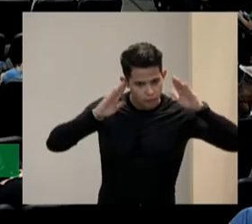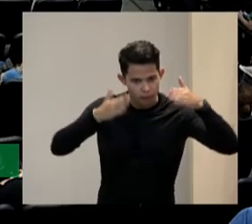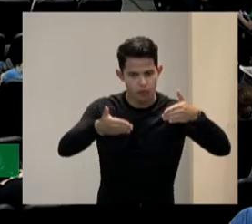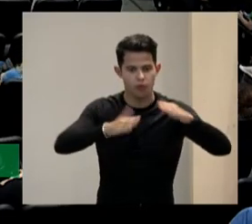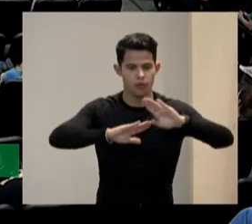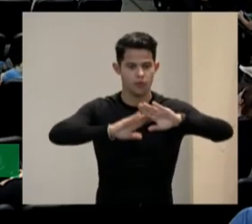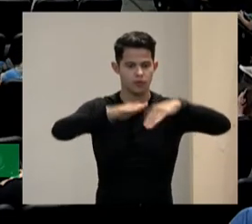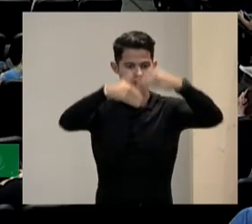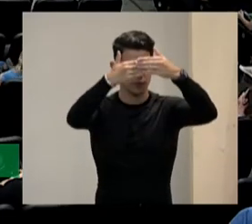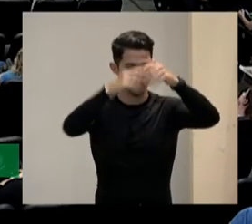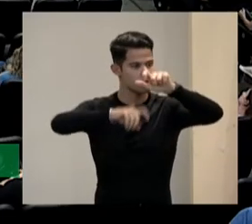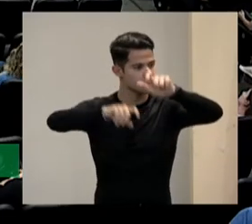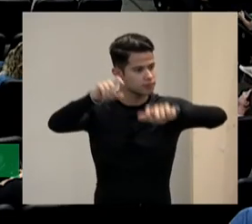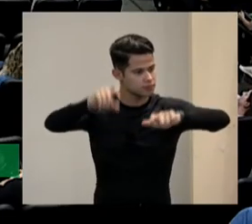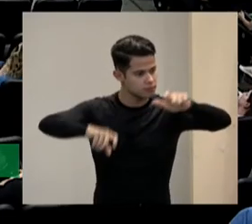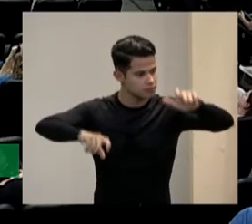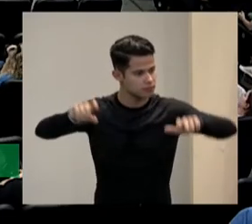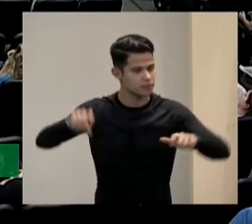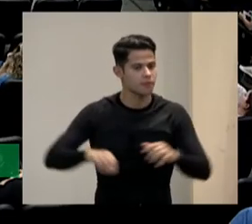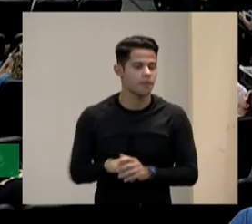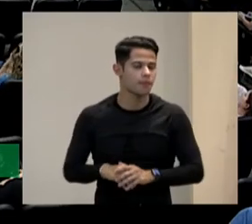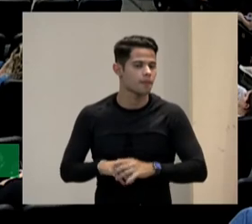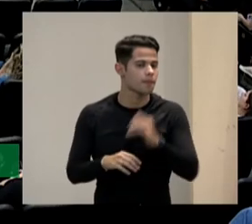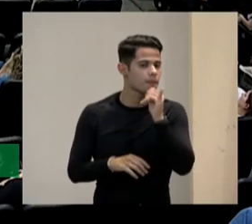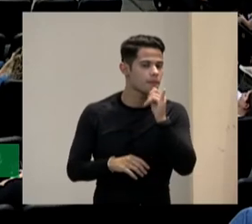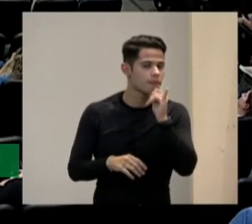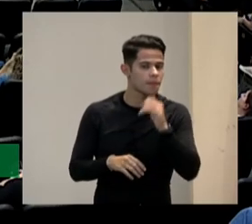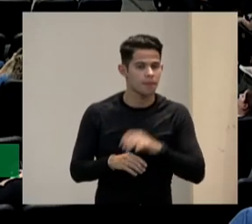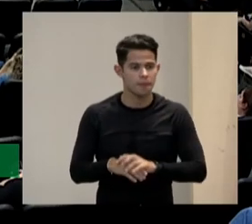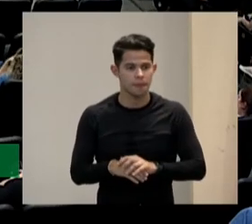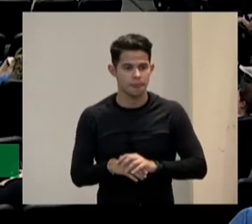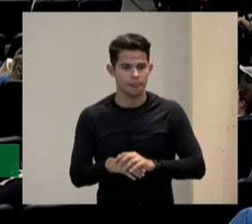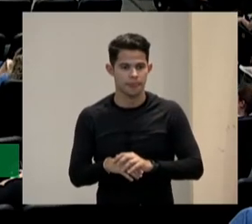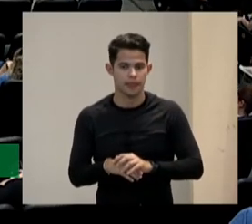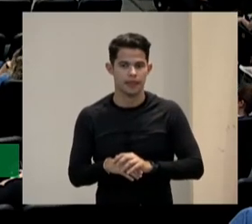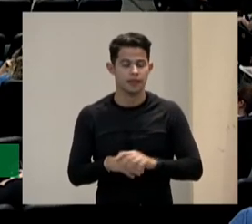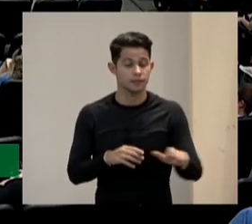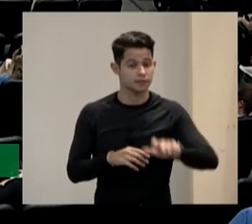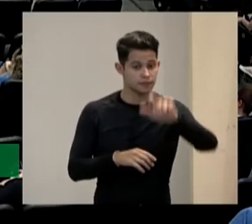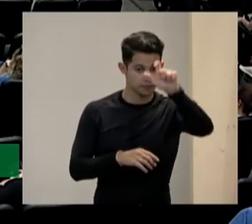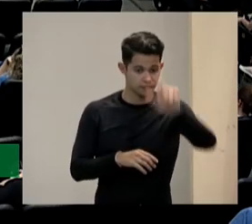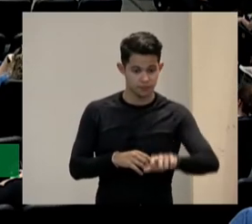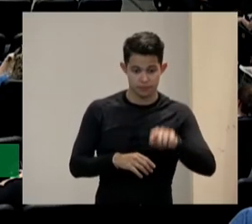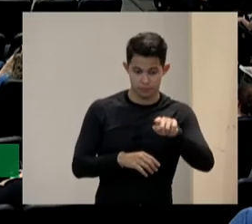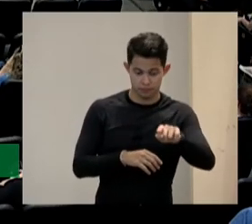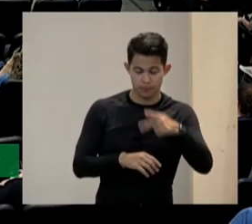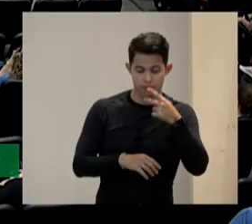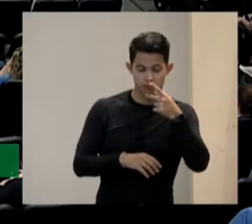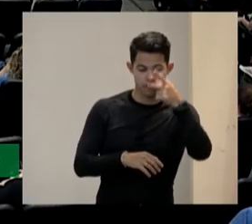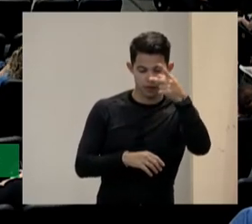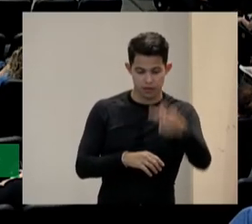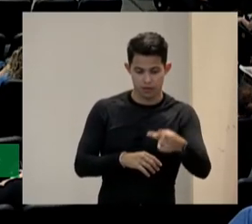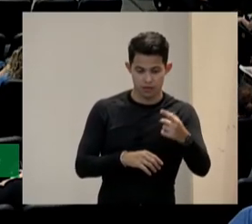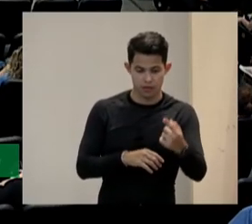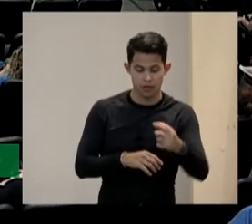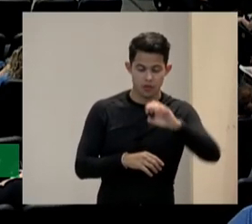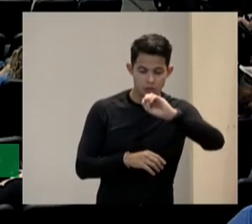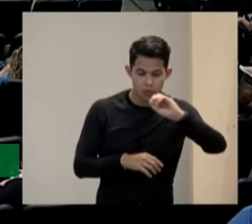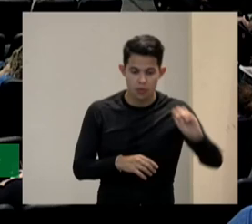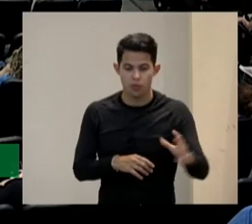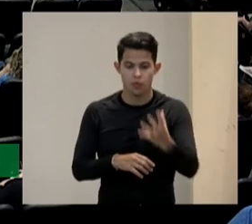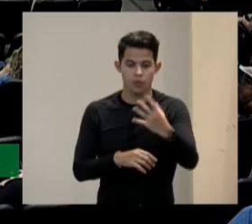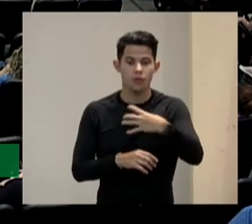portanto quando alguém fala de Dua deve saber que o que está falando é de uma nova